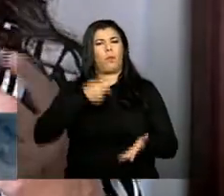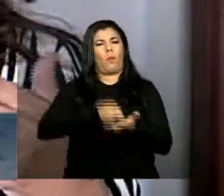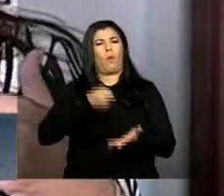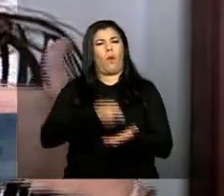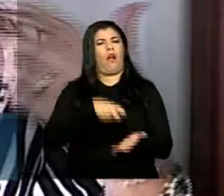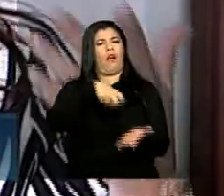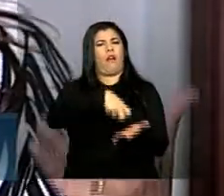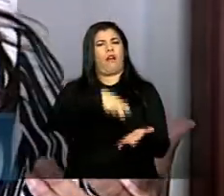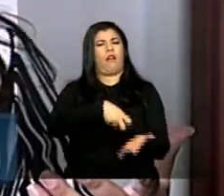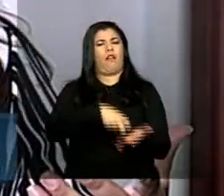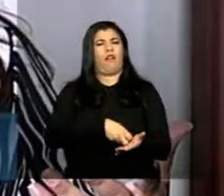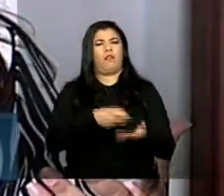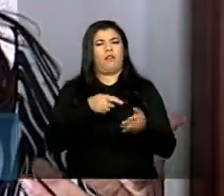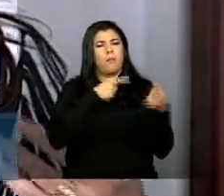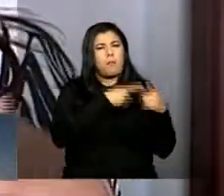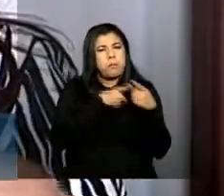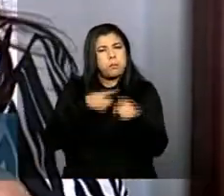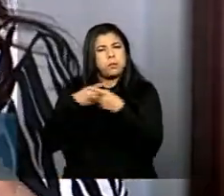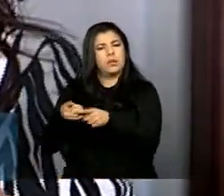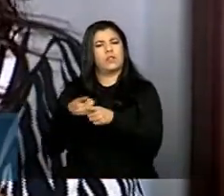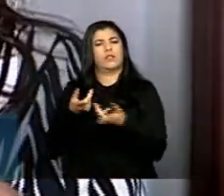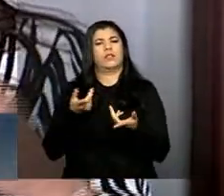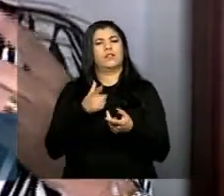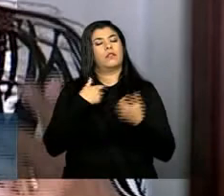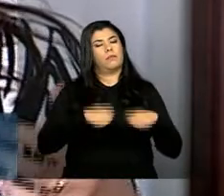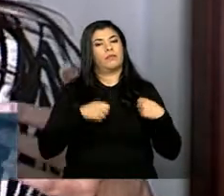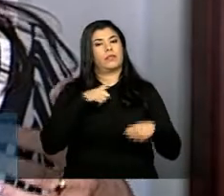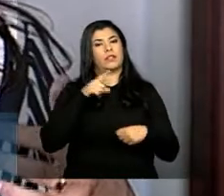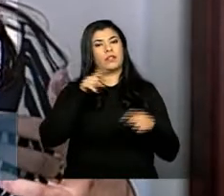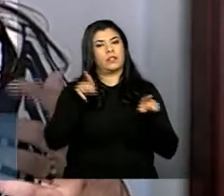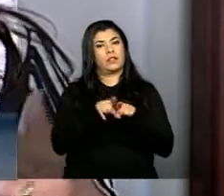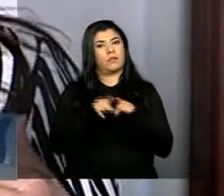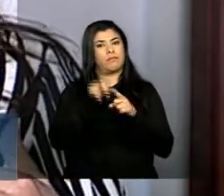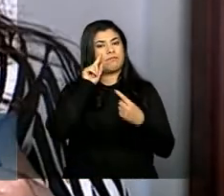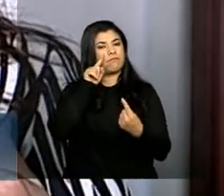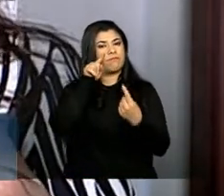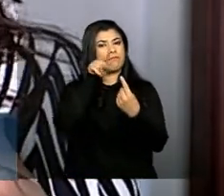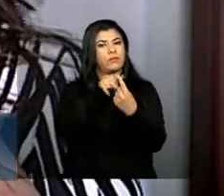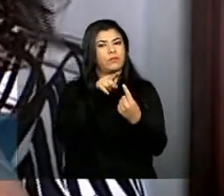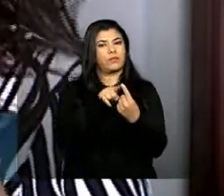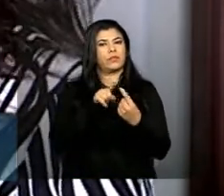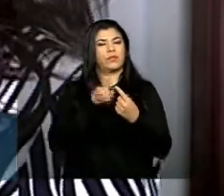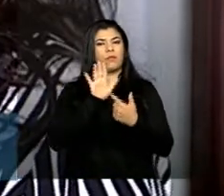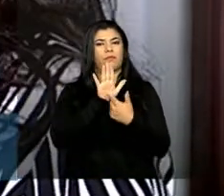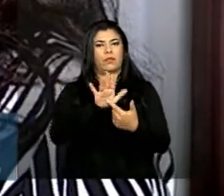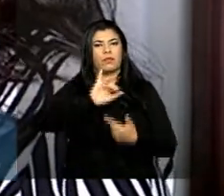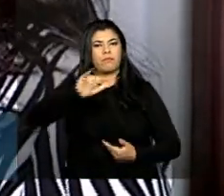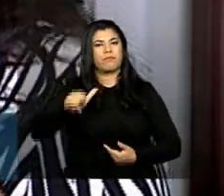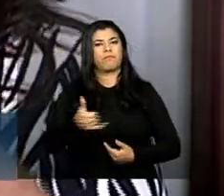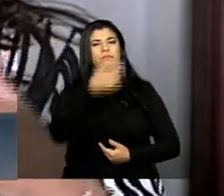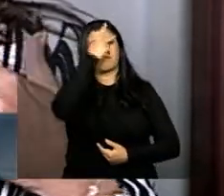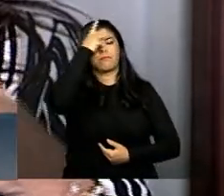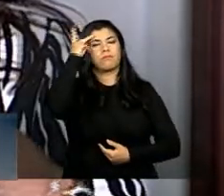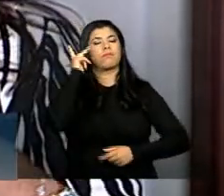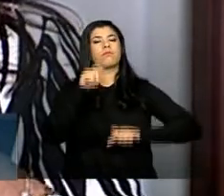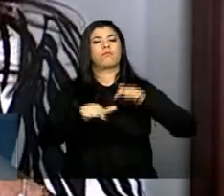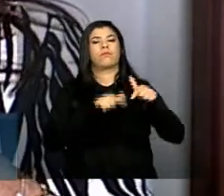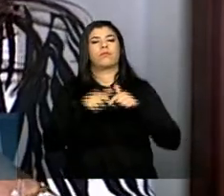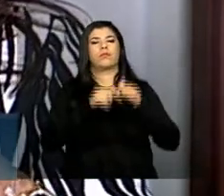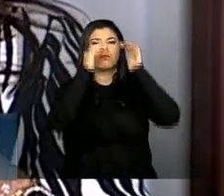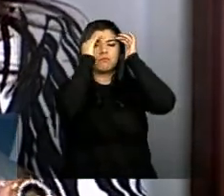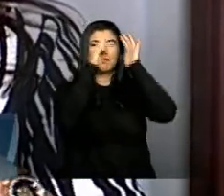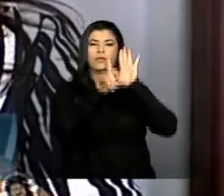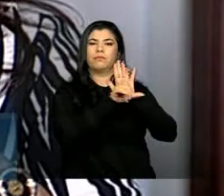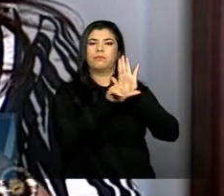castiga um Estado que persegue nós temos que dar a oportunidade às pessoas da legalidade e nós temos que